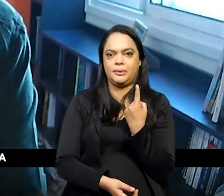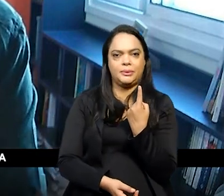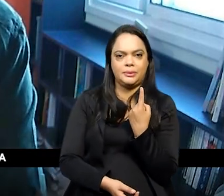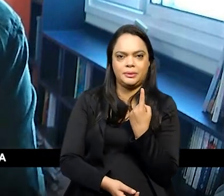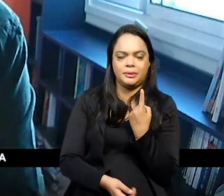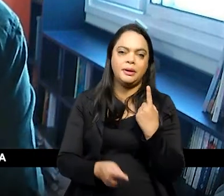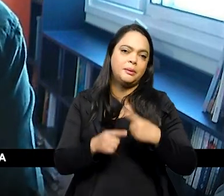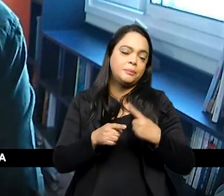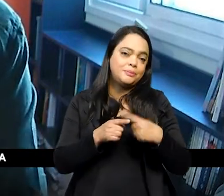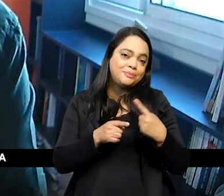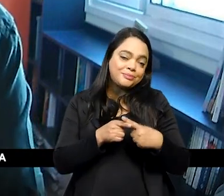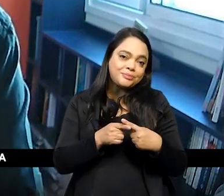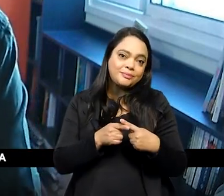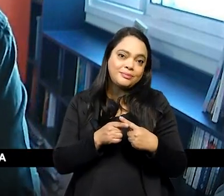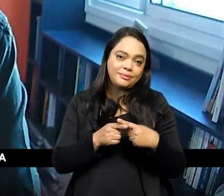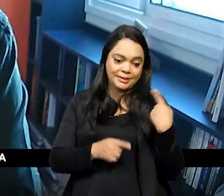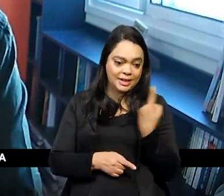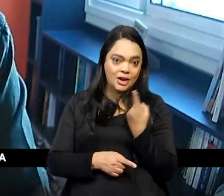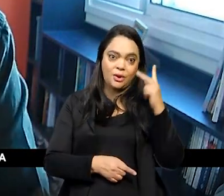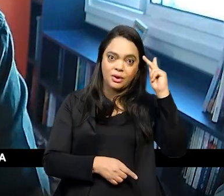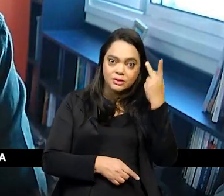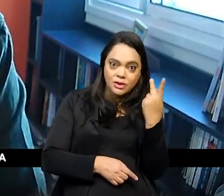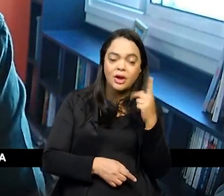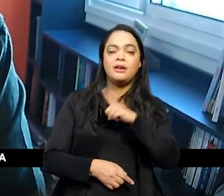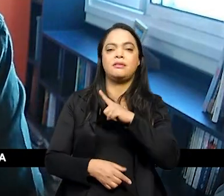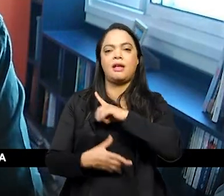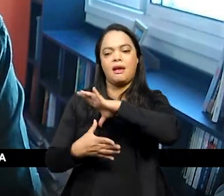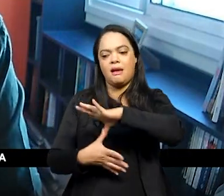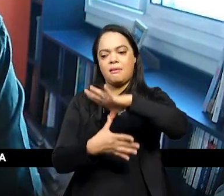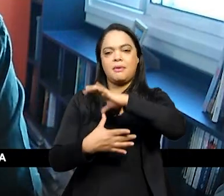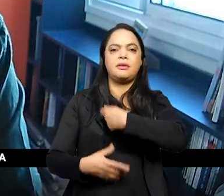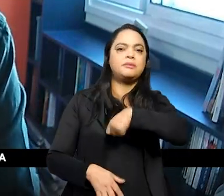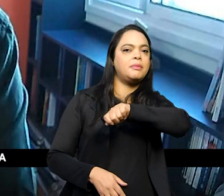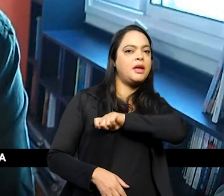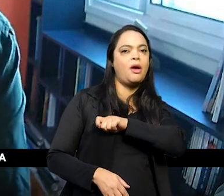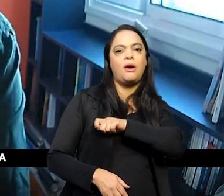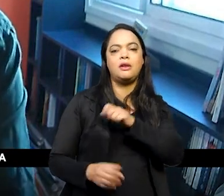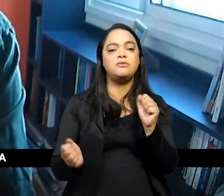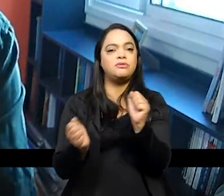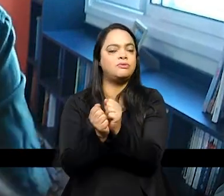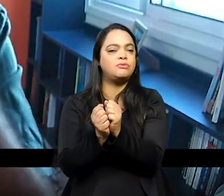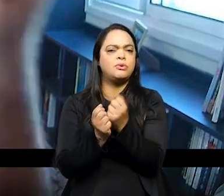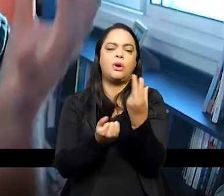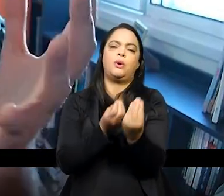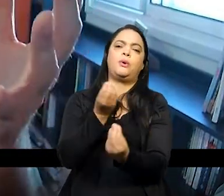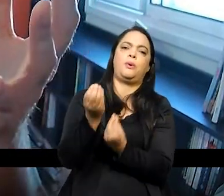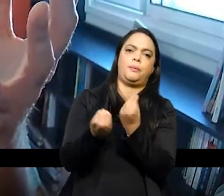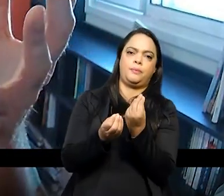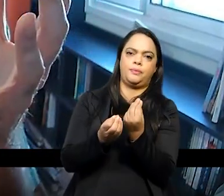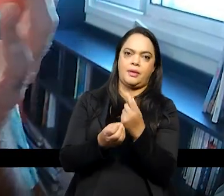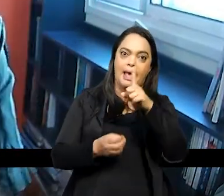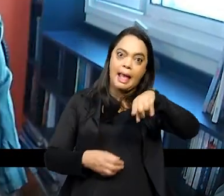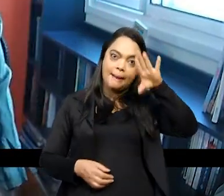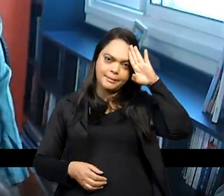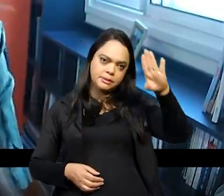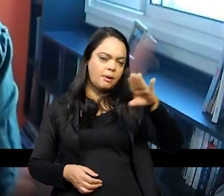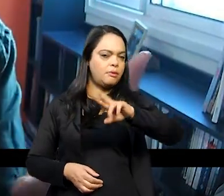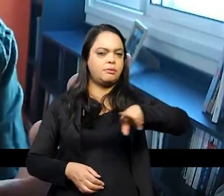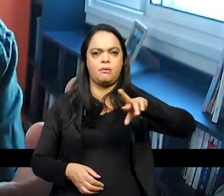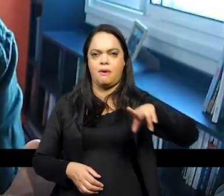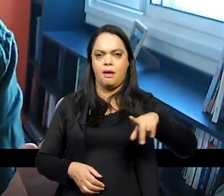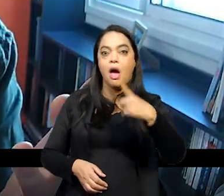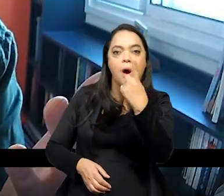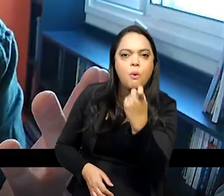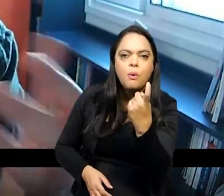América Espanhola estava presente o tempo todo como ela estava presente não era a principal presença não era a